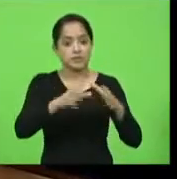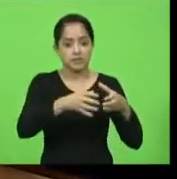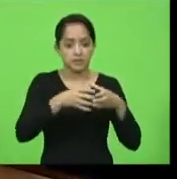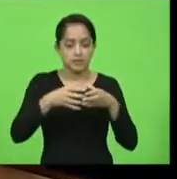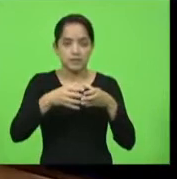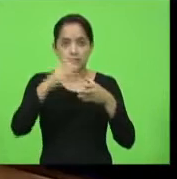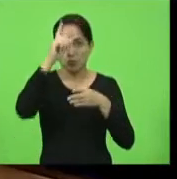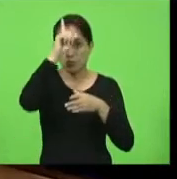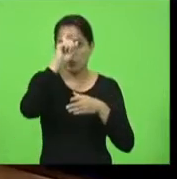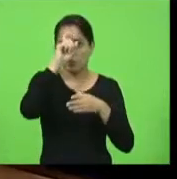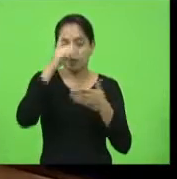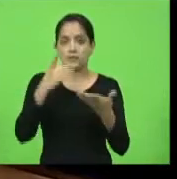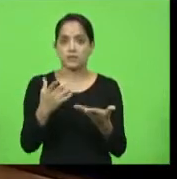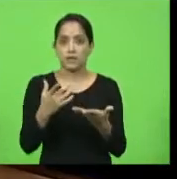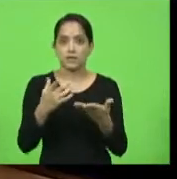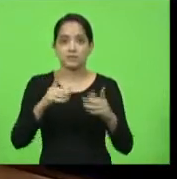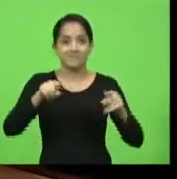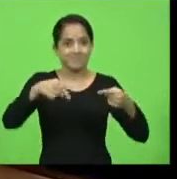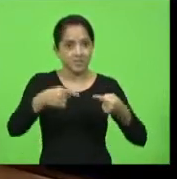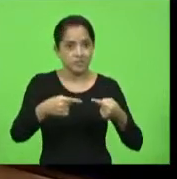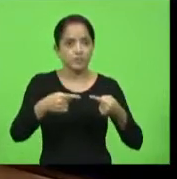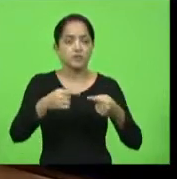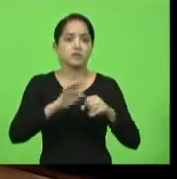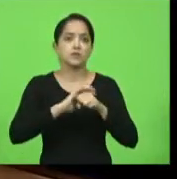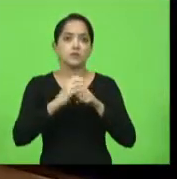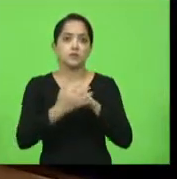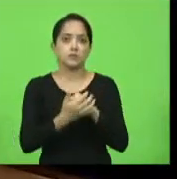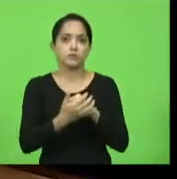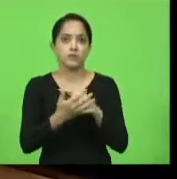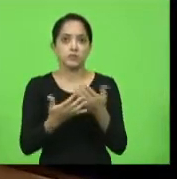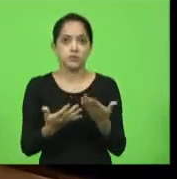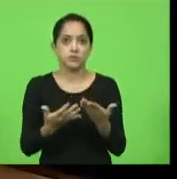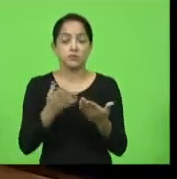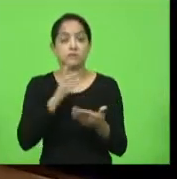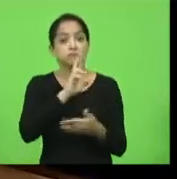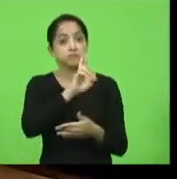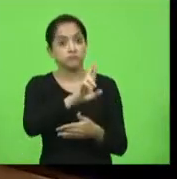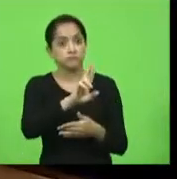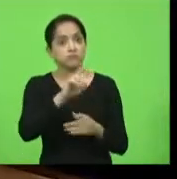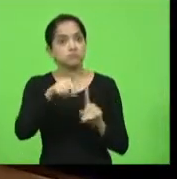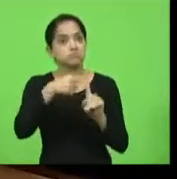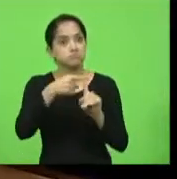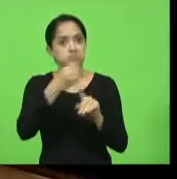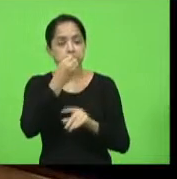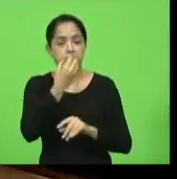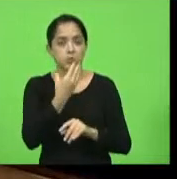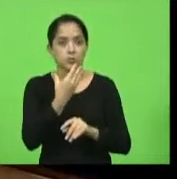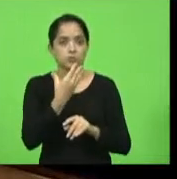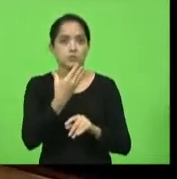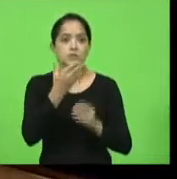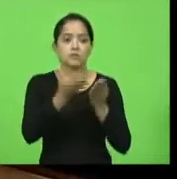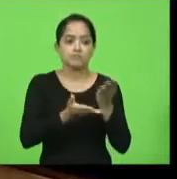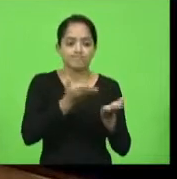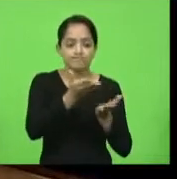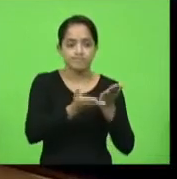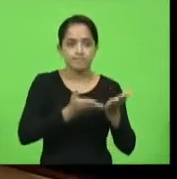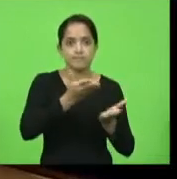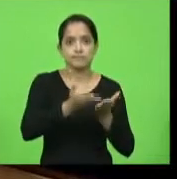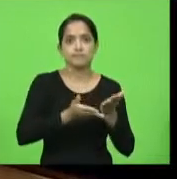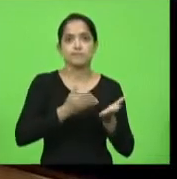hospitais, um grande enfrentamento, que tem trazido resultados positivos na atenção àquelas pessoas.